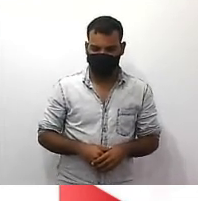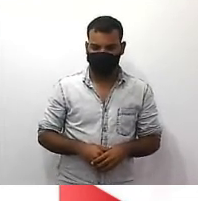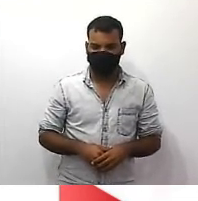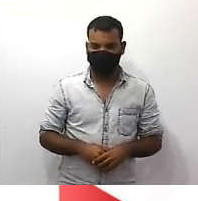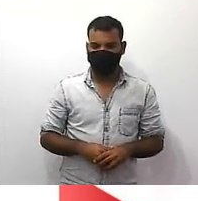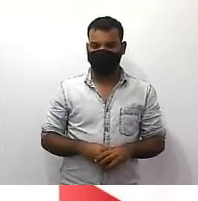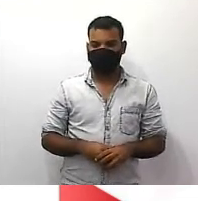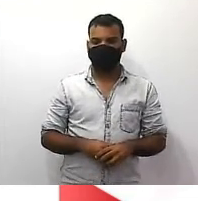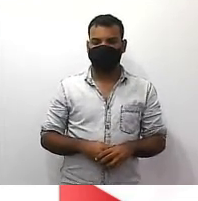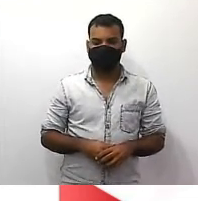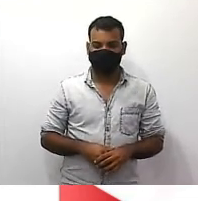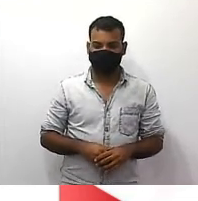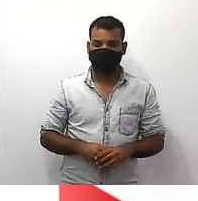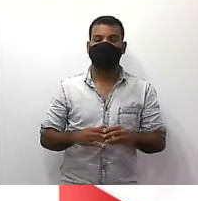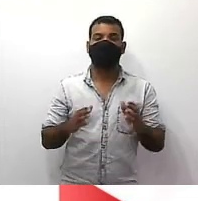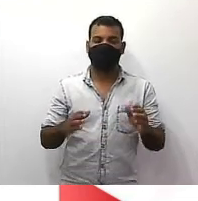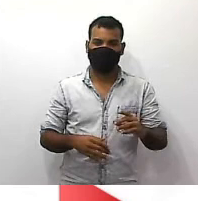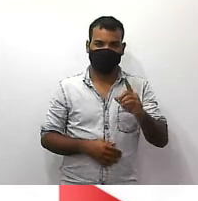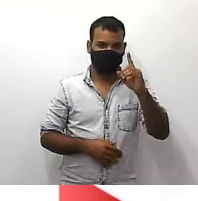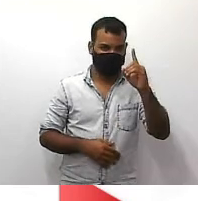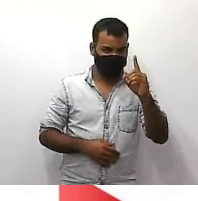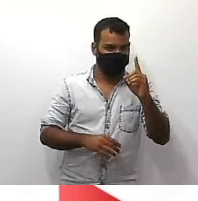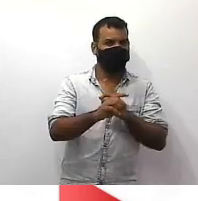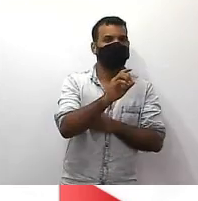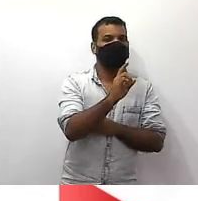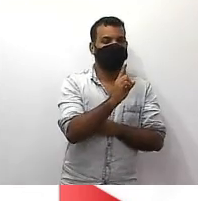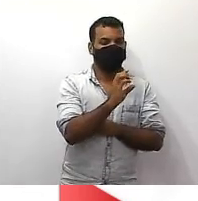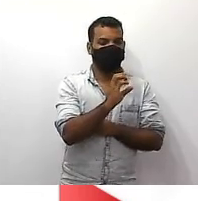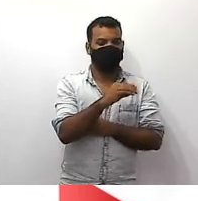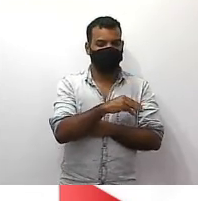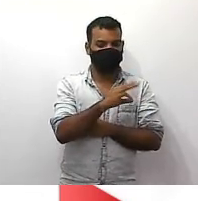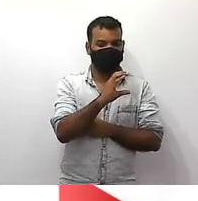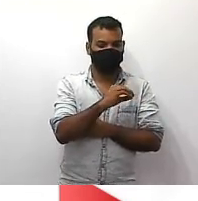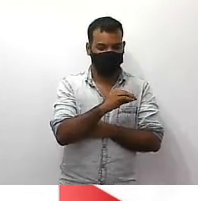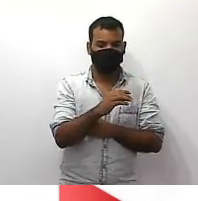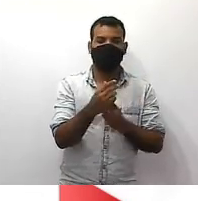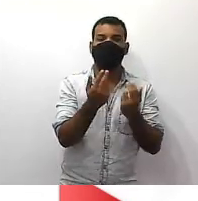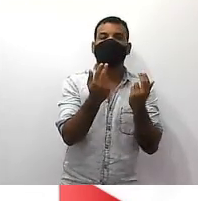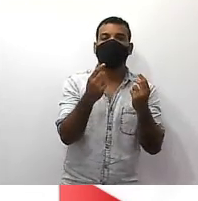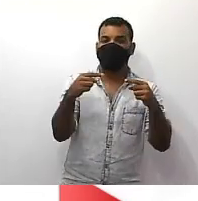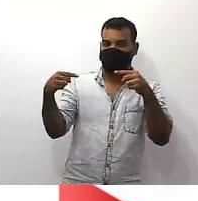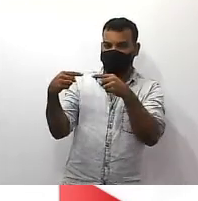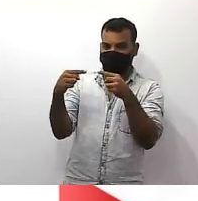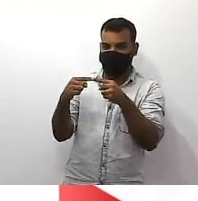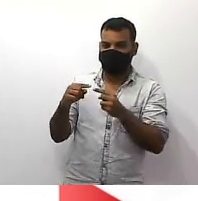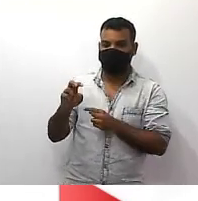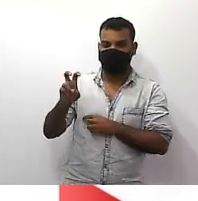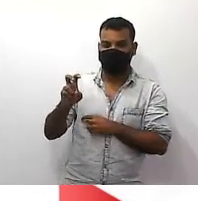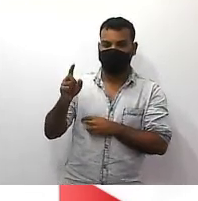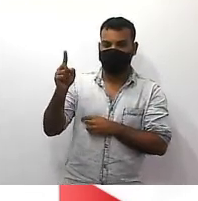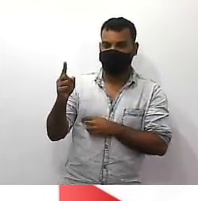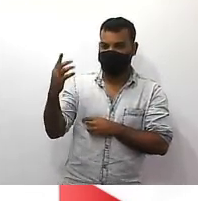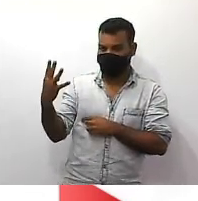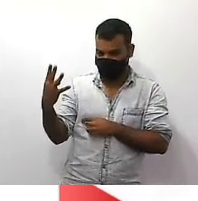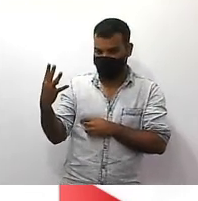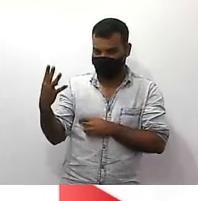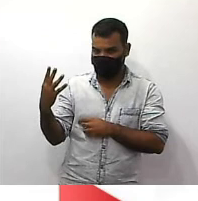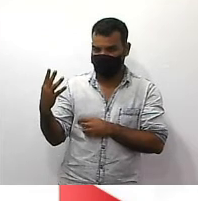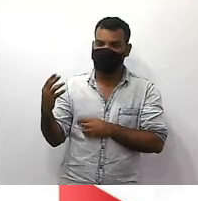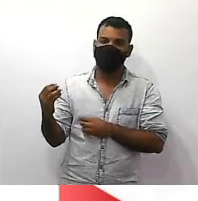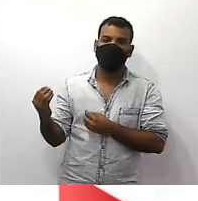mapa em centímetros um centímetro no mapa equivale a cinco e um quarto de